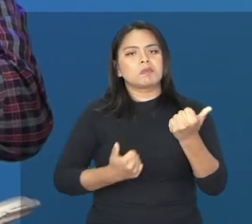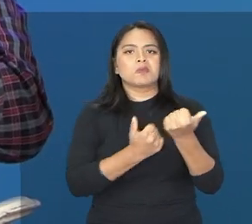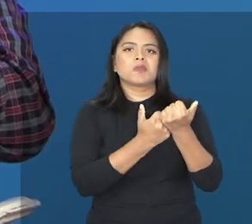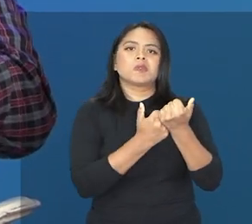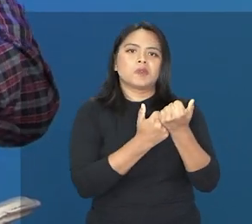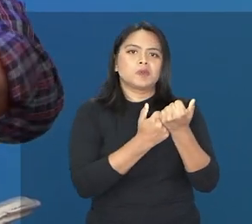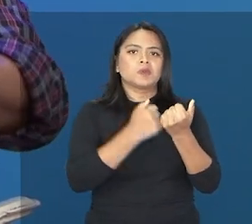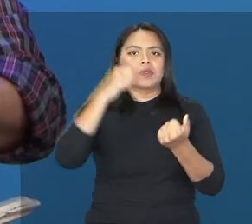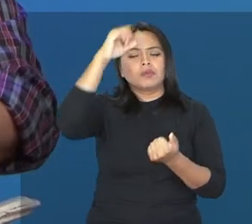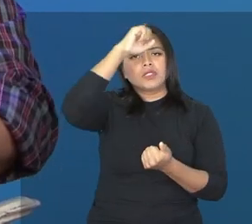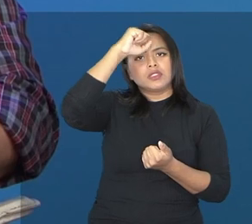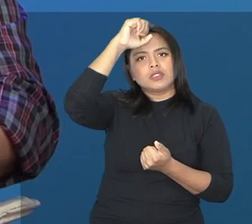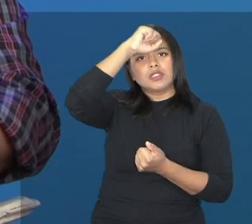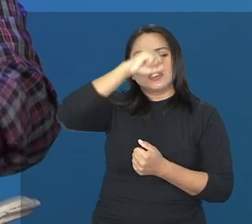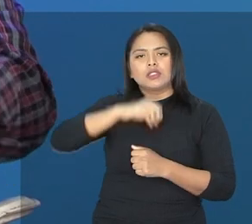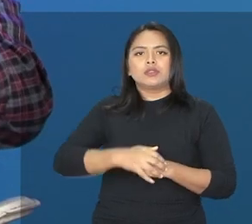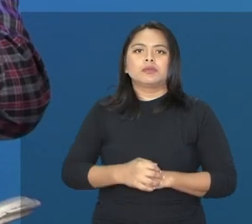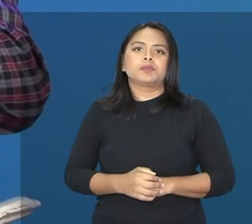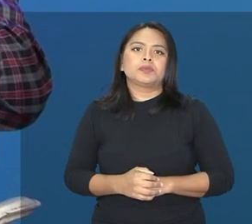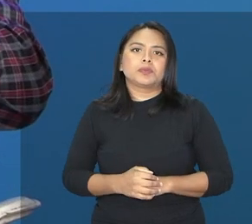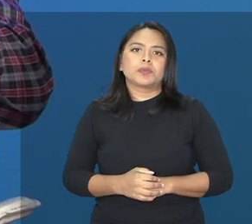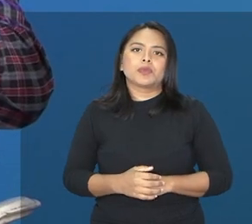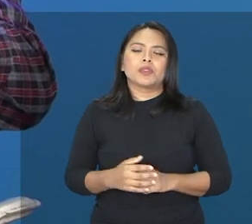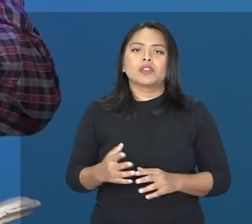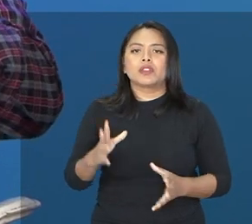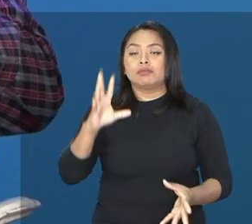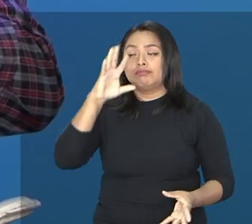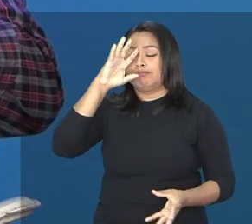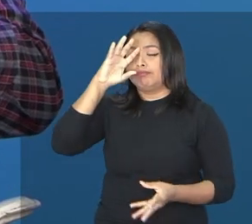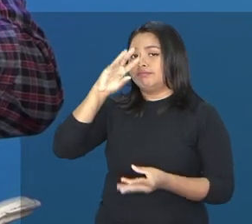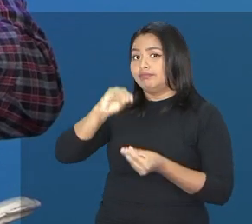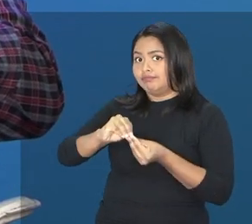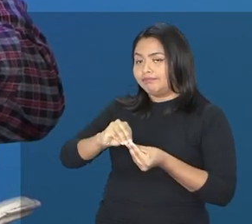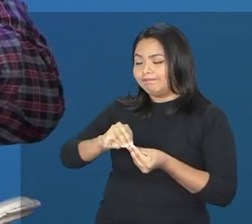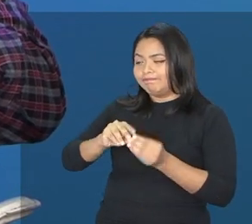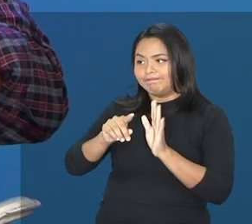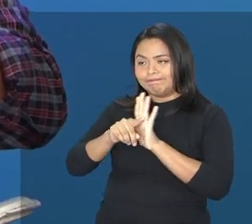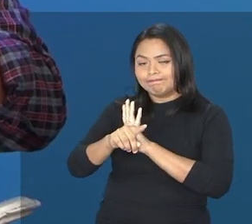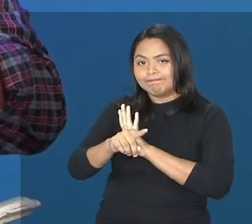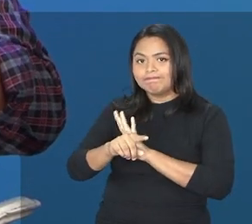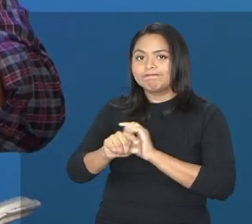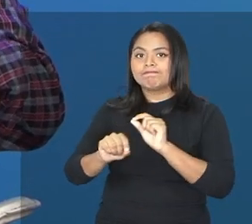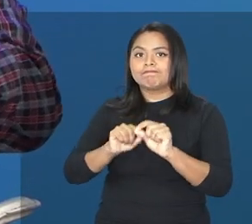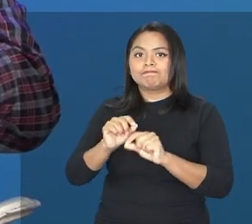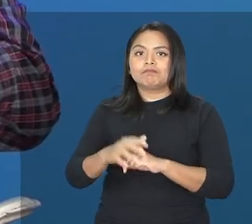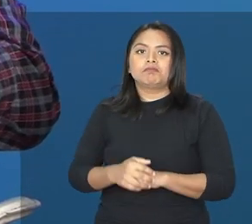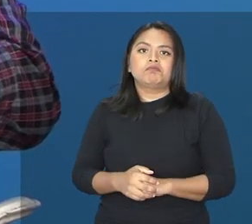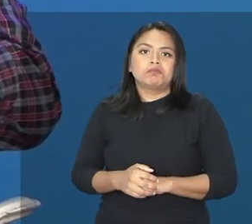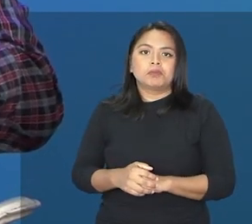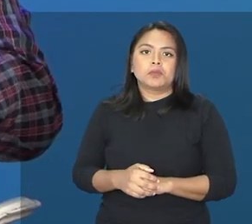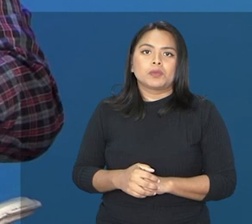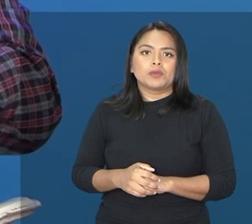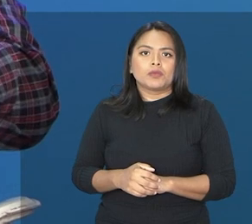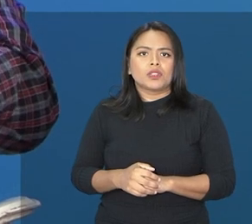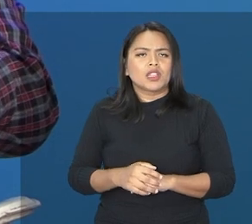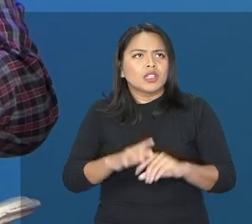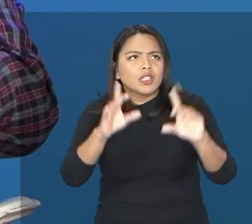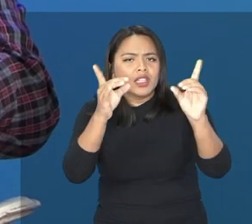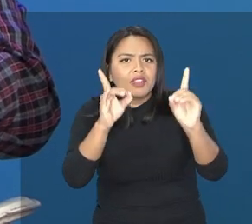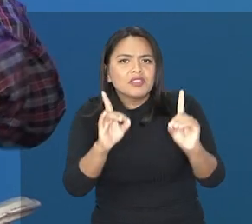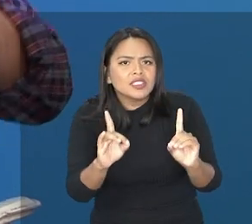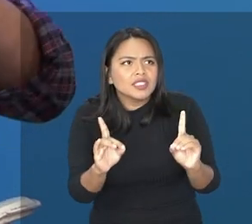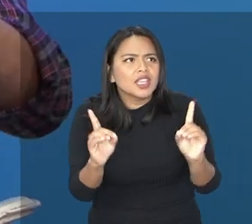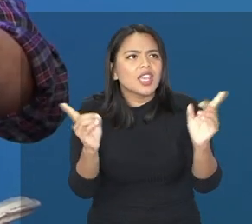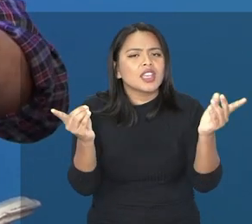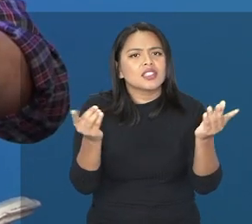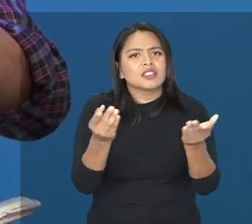que ele precisa para aprender. Então, eu quero concluir essa pergunta dizendo assim, olha, não importa se você tem uma